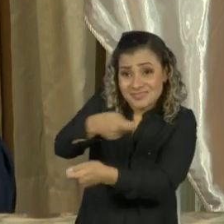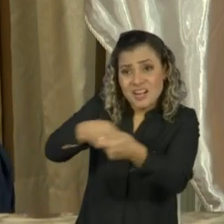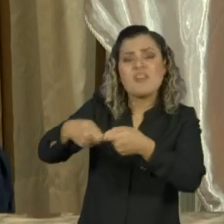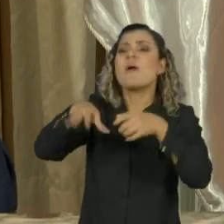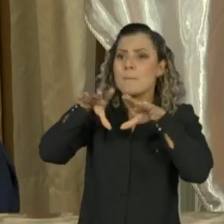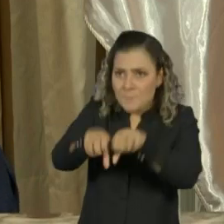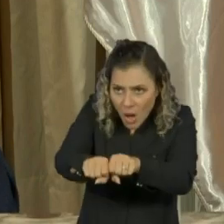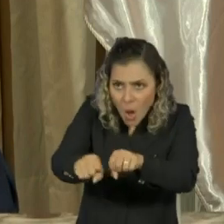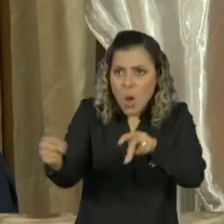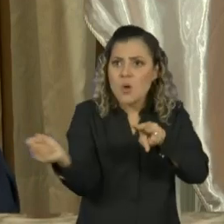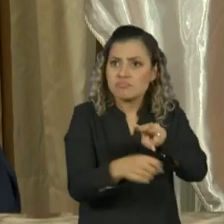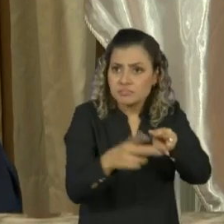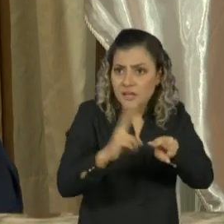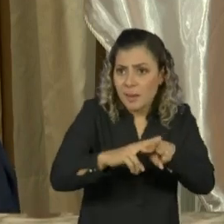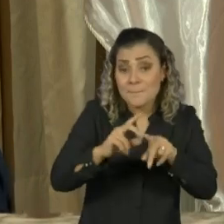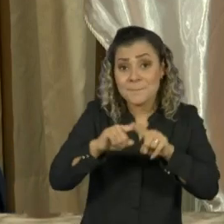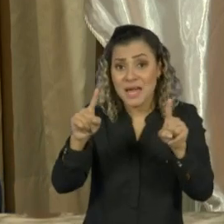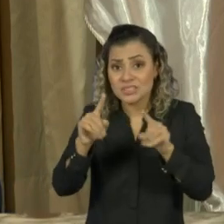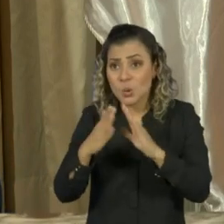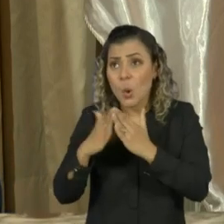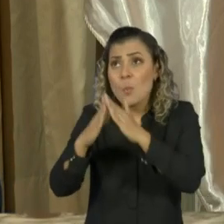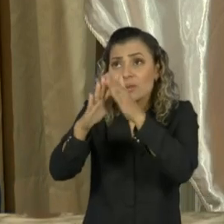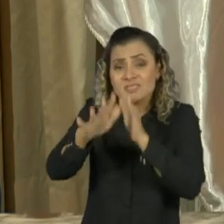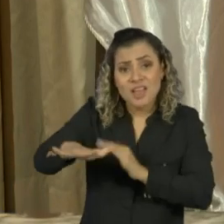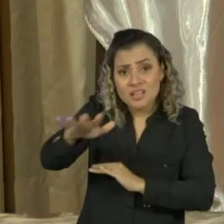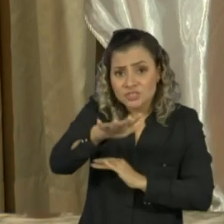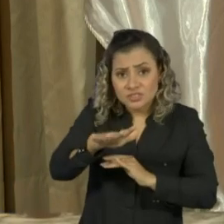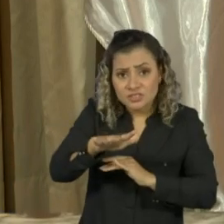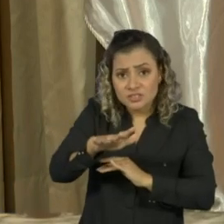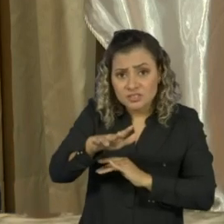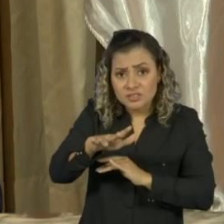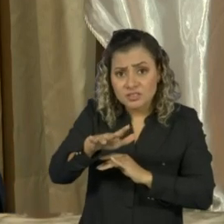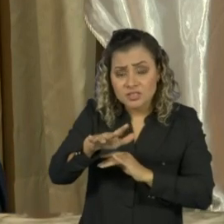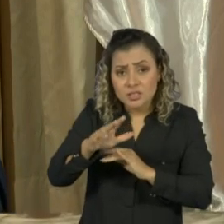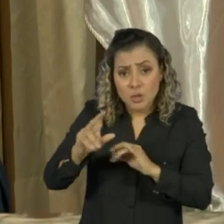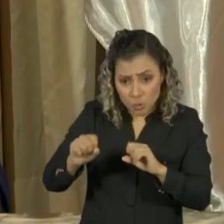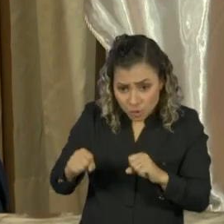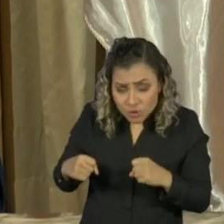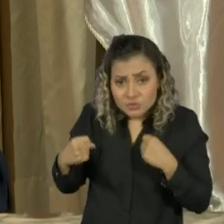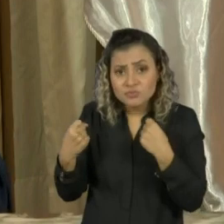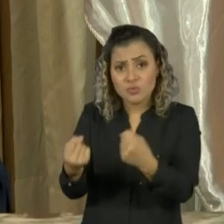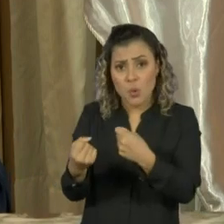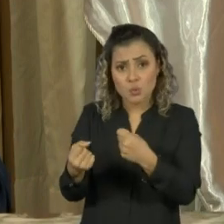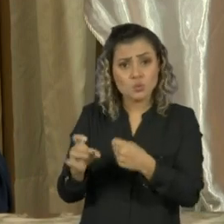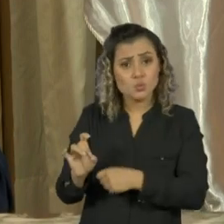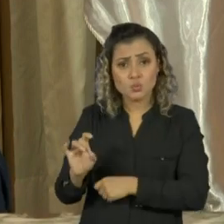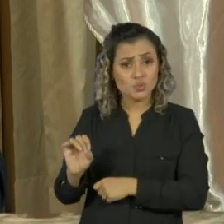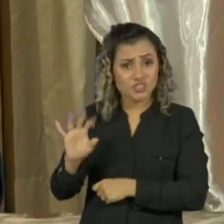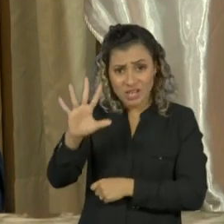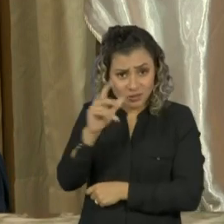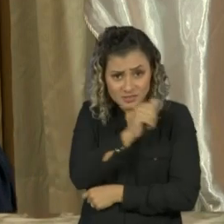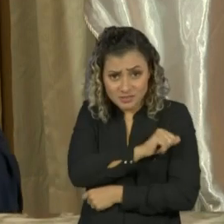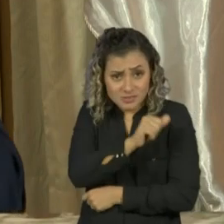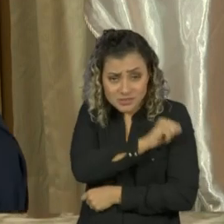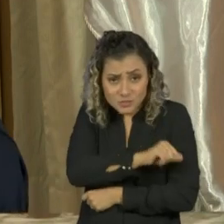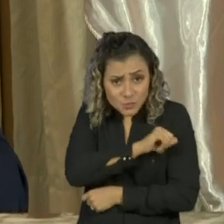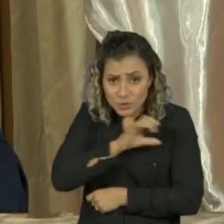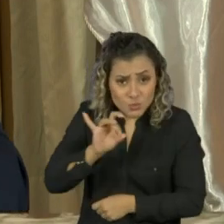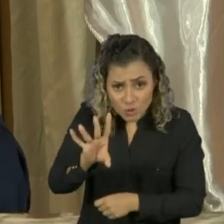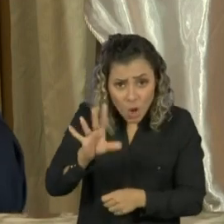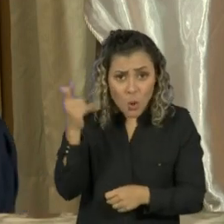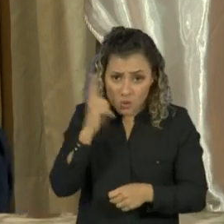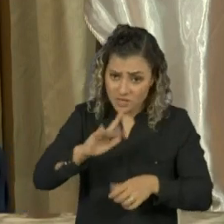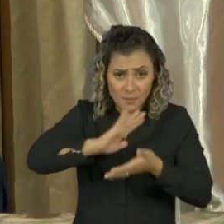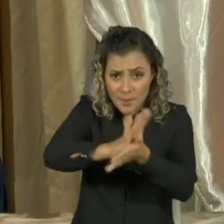livrar as comunidades com o esforço exclusivo de um estado. Nem o Rio de Janeiro, nem a